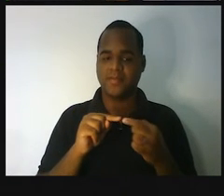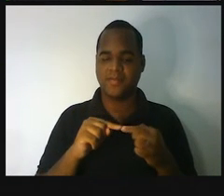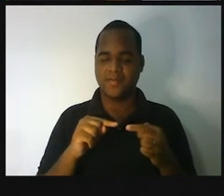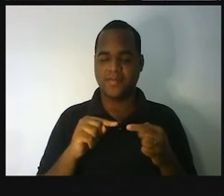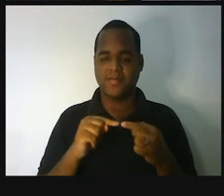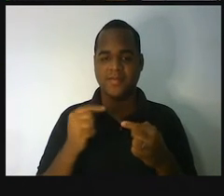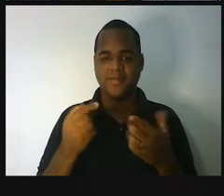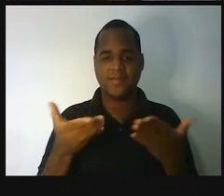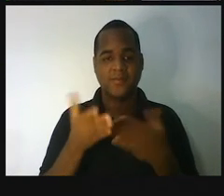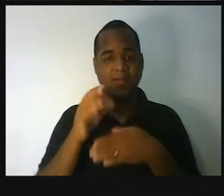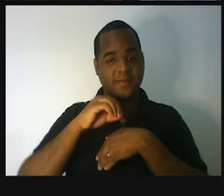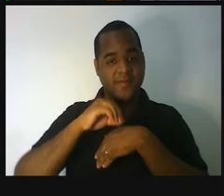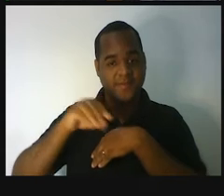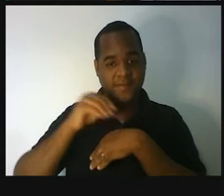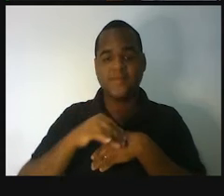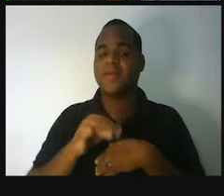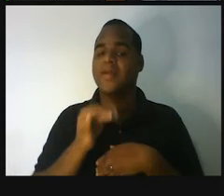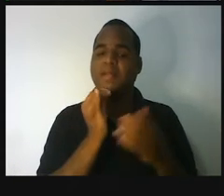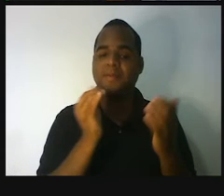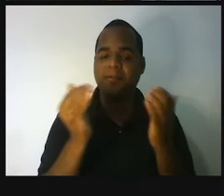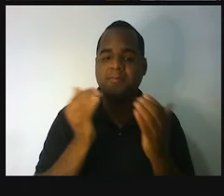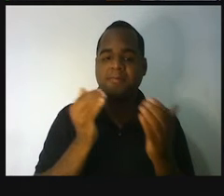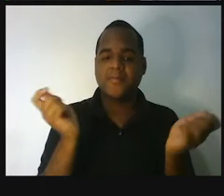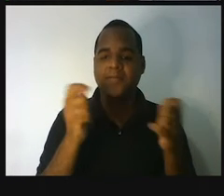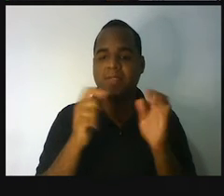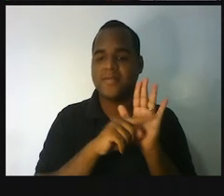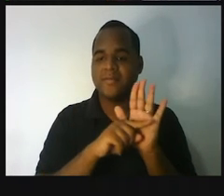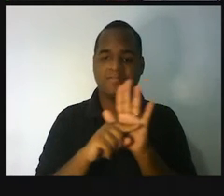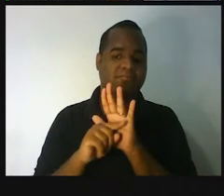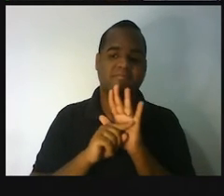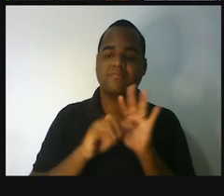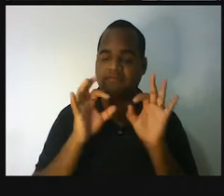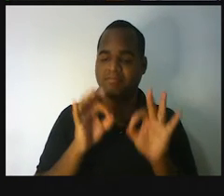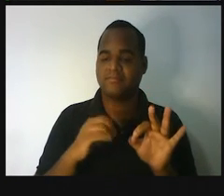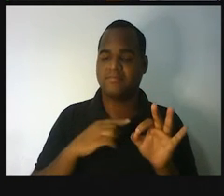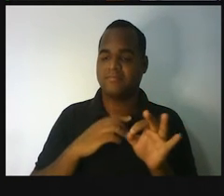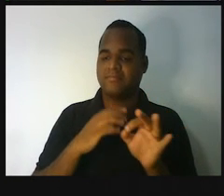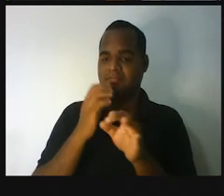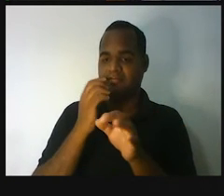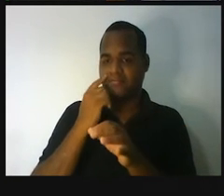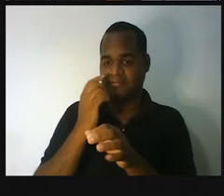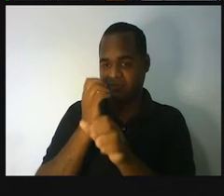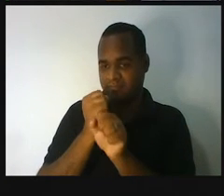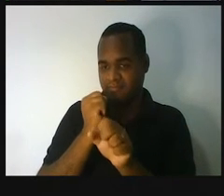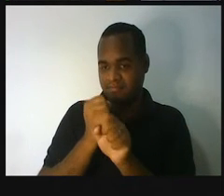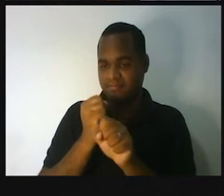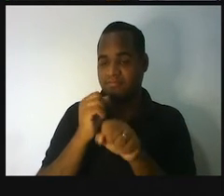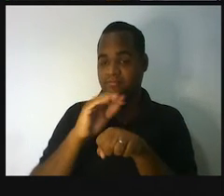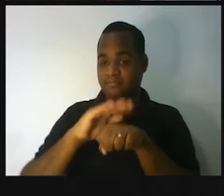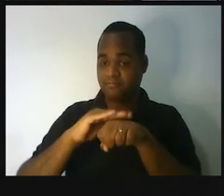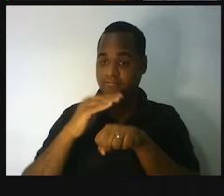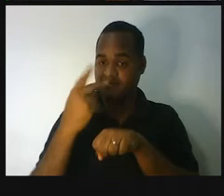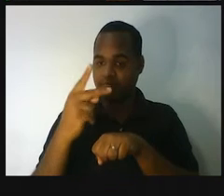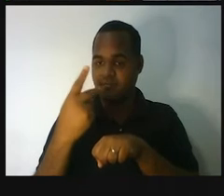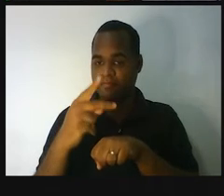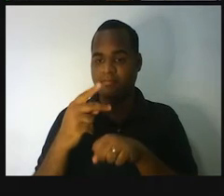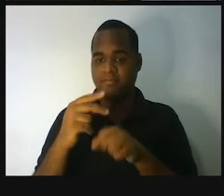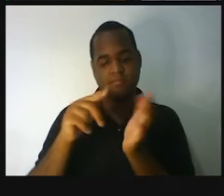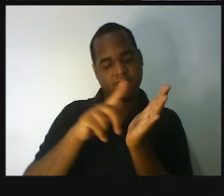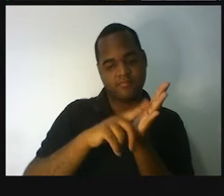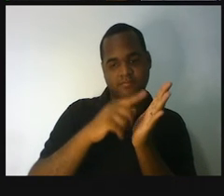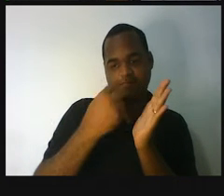alguns exemplos. E vou efetuar o cálculo com você. Então, é bom que você tenha aí o seu